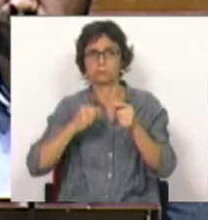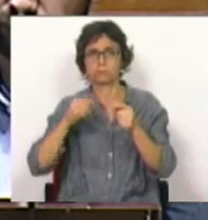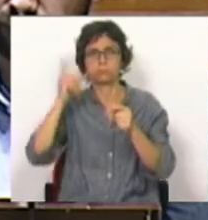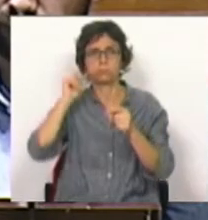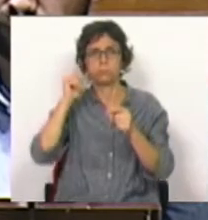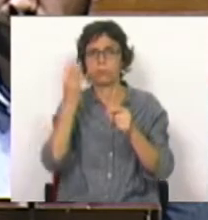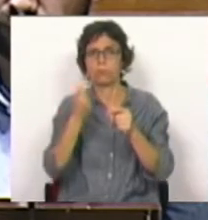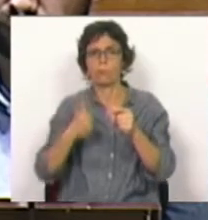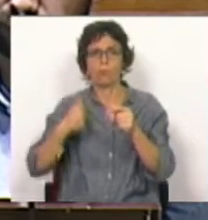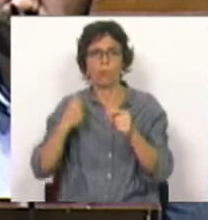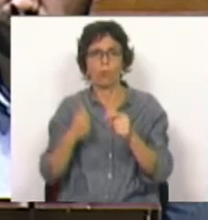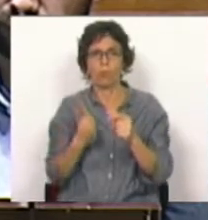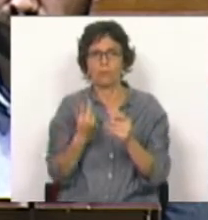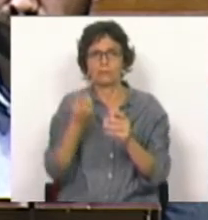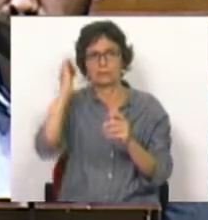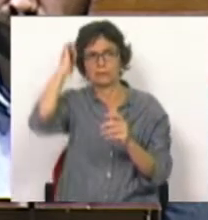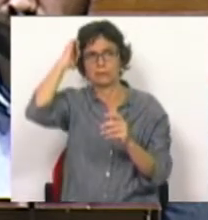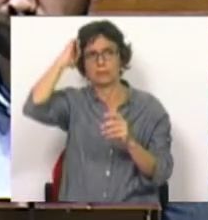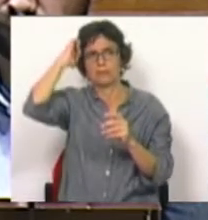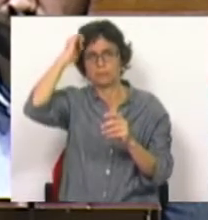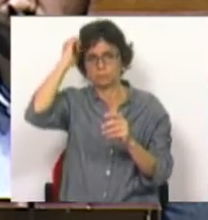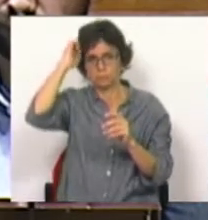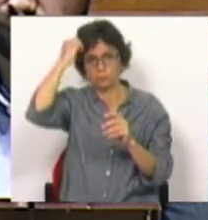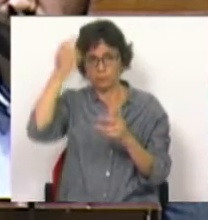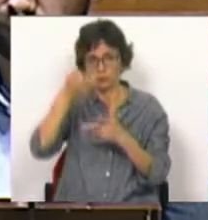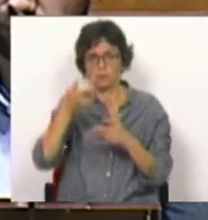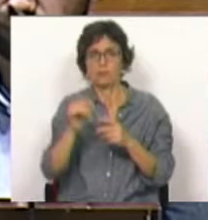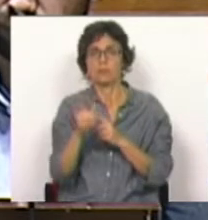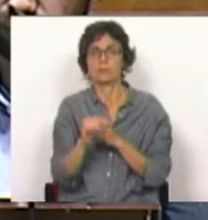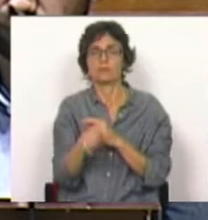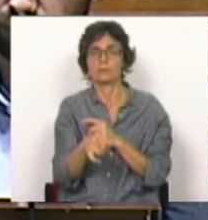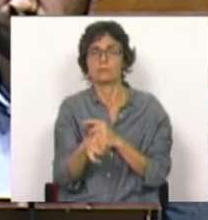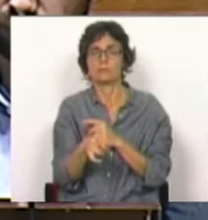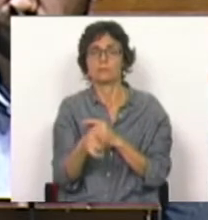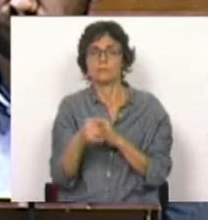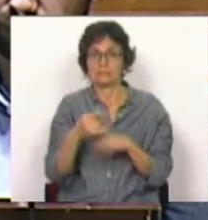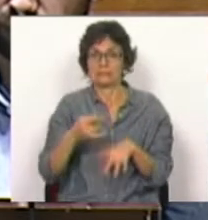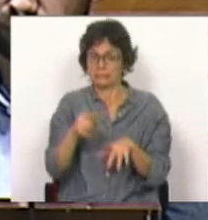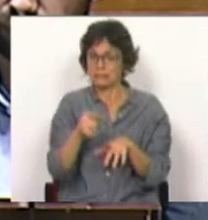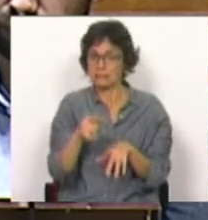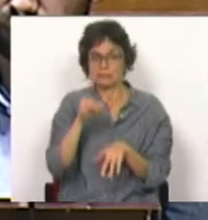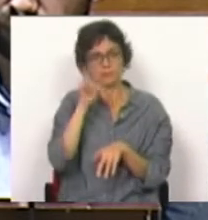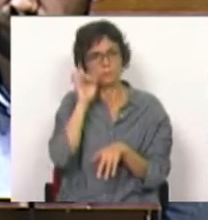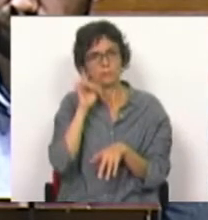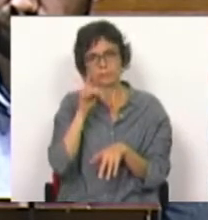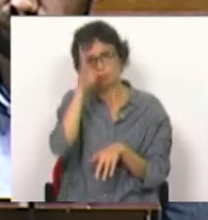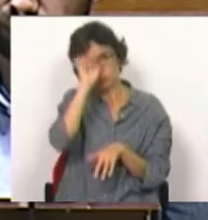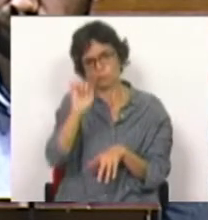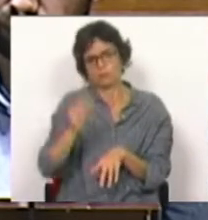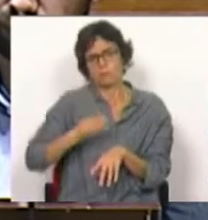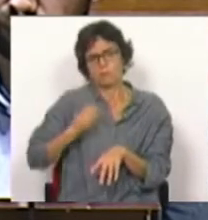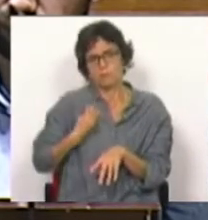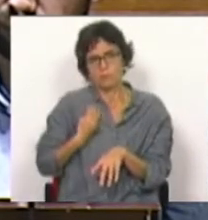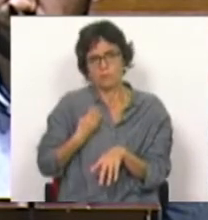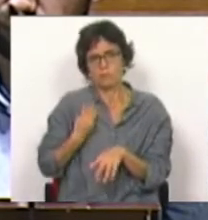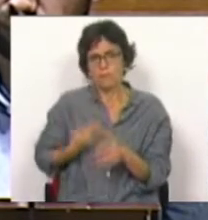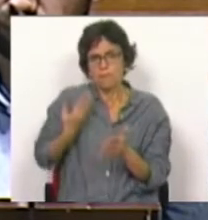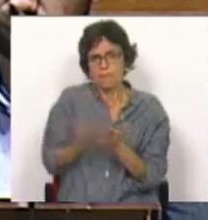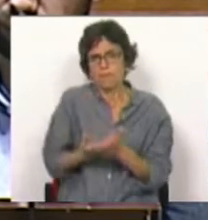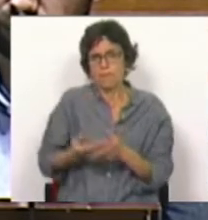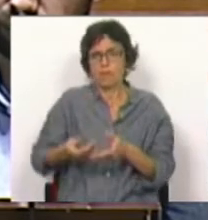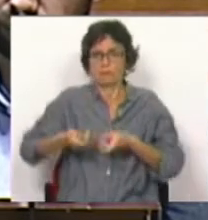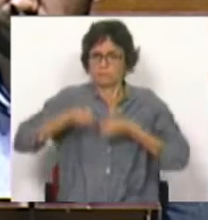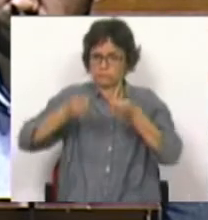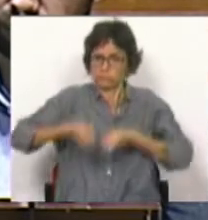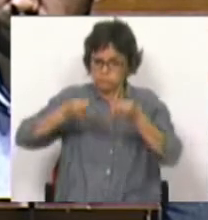da própria saúde dos obtentes da comunidade escolar. E, portanto, devia haver uma preocupação do Governo relativamente ao reforço do investimento